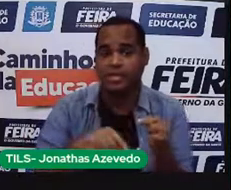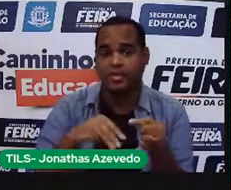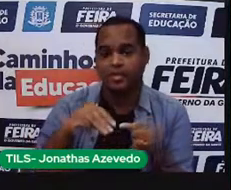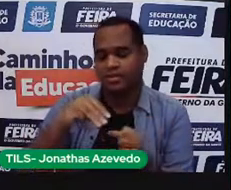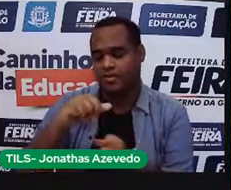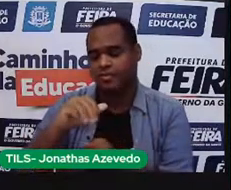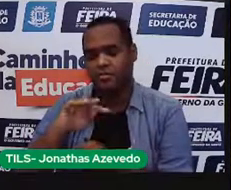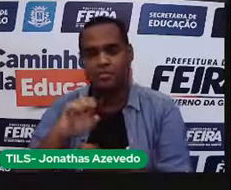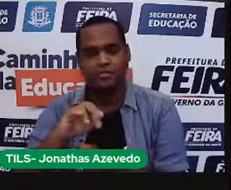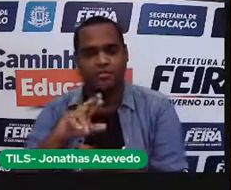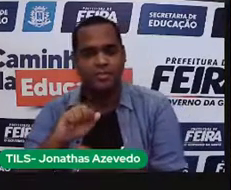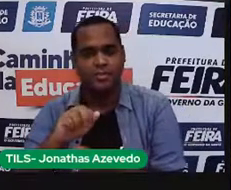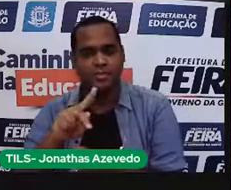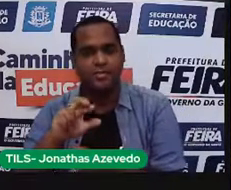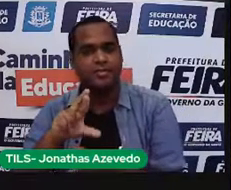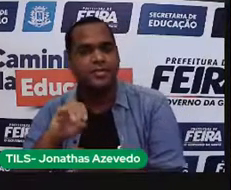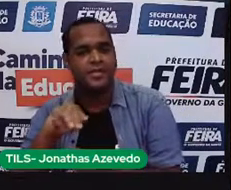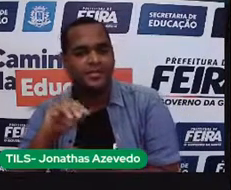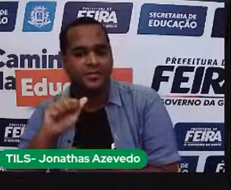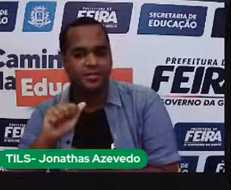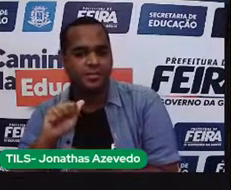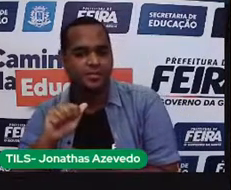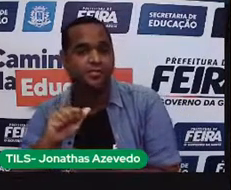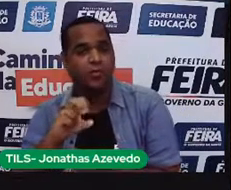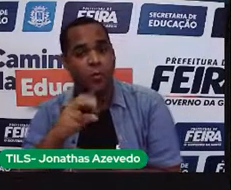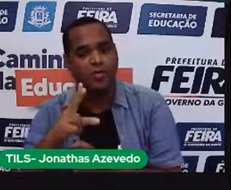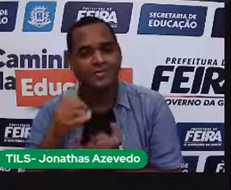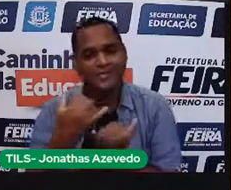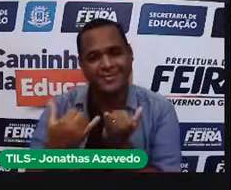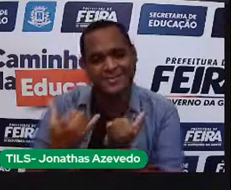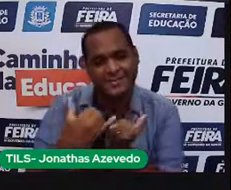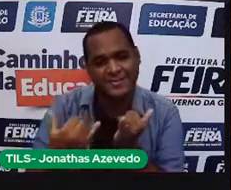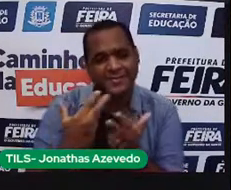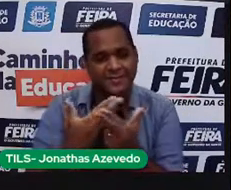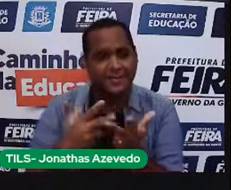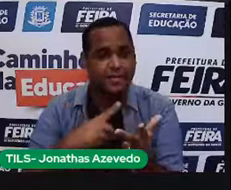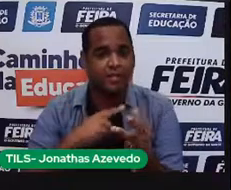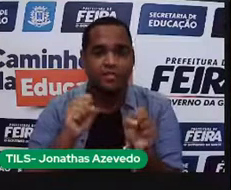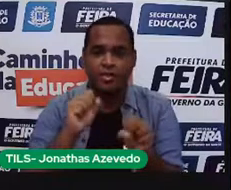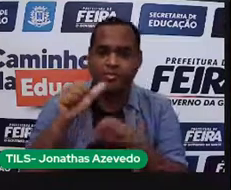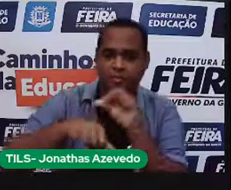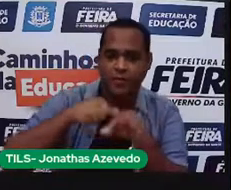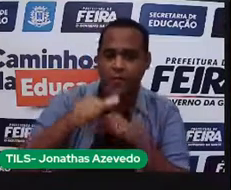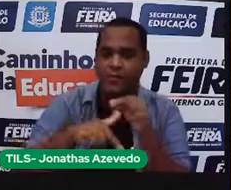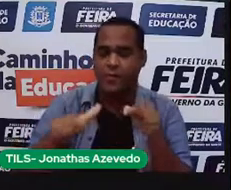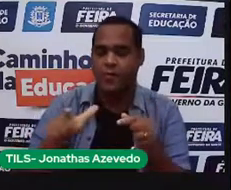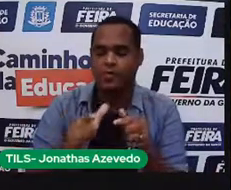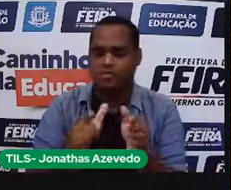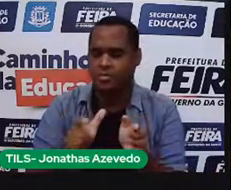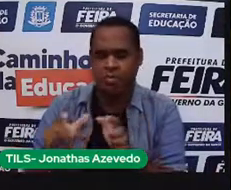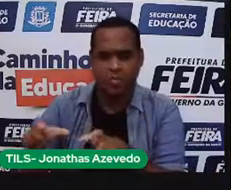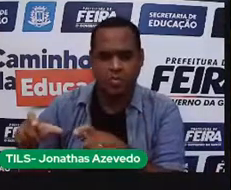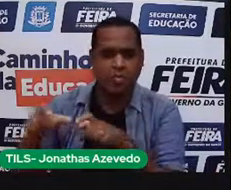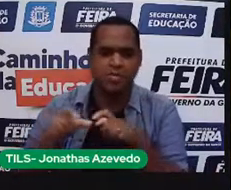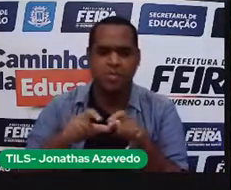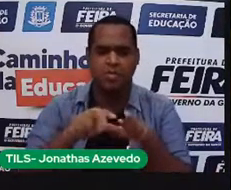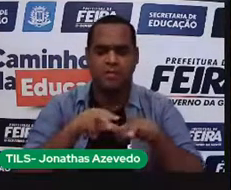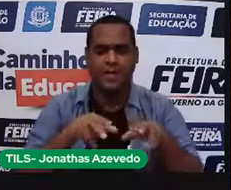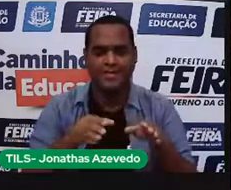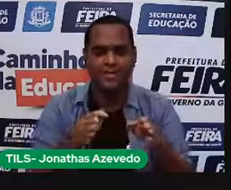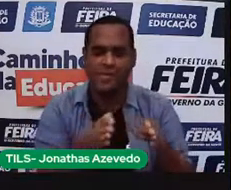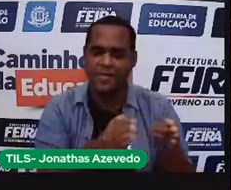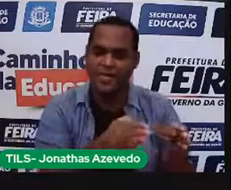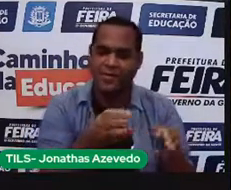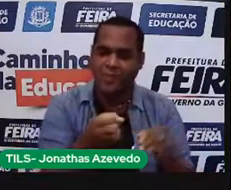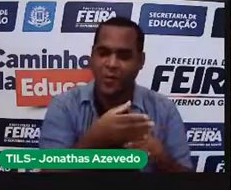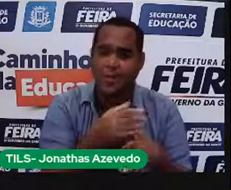-prima. Então recursos naturais ou semifaturados podem ser transformados industrialmente em produtos. Então a gente pode